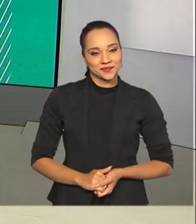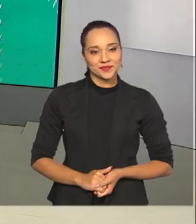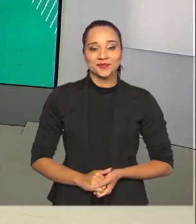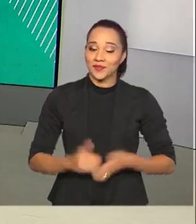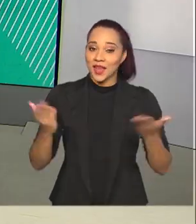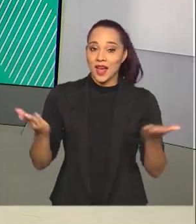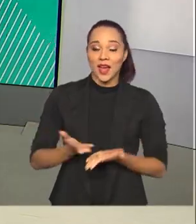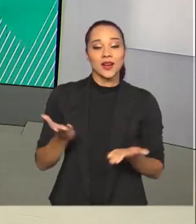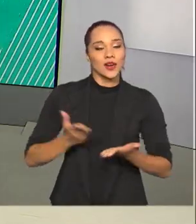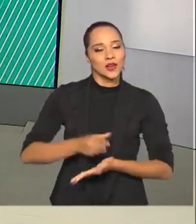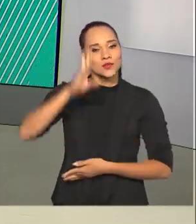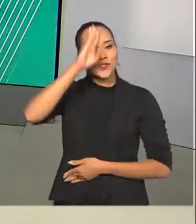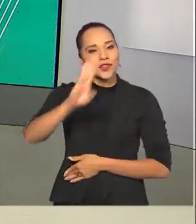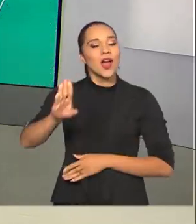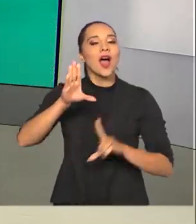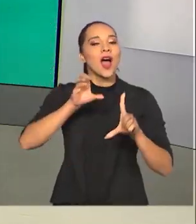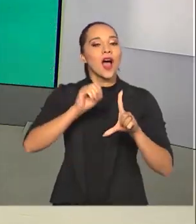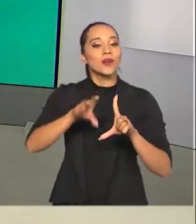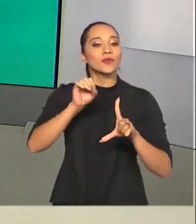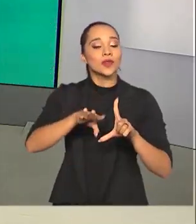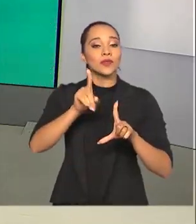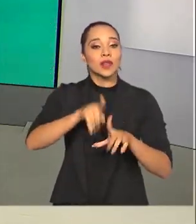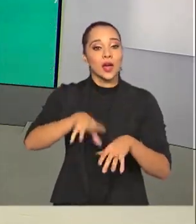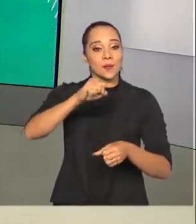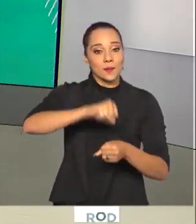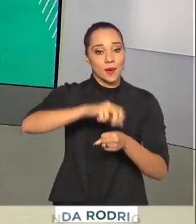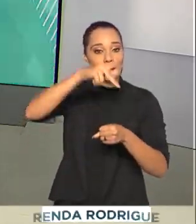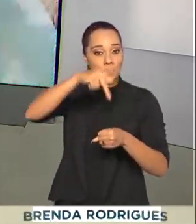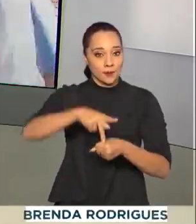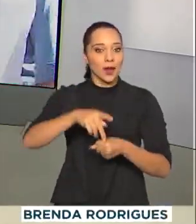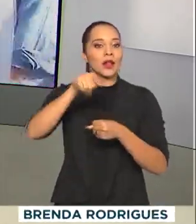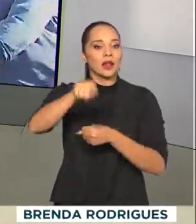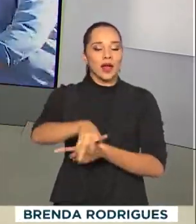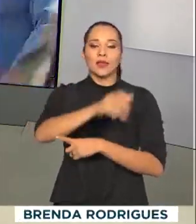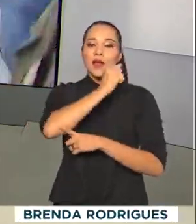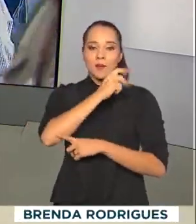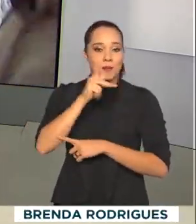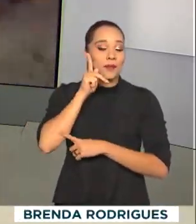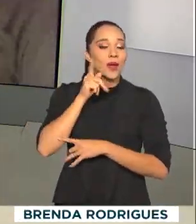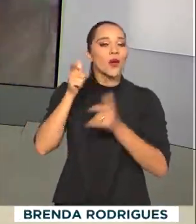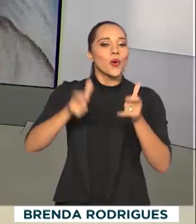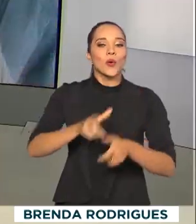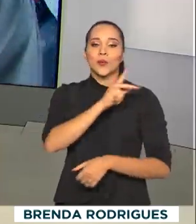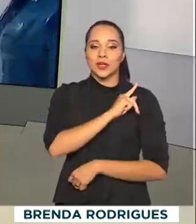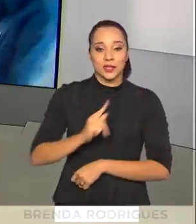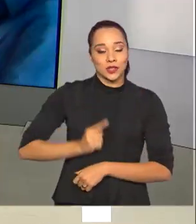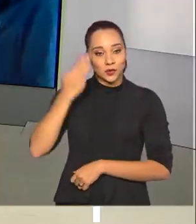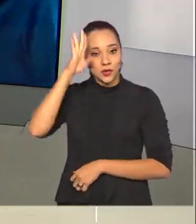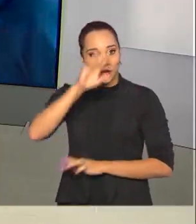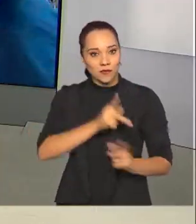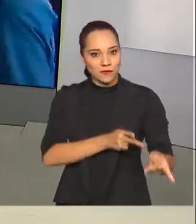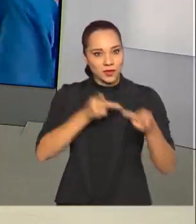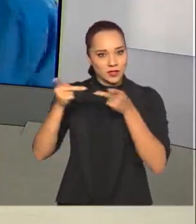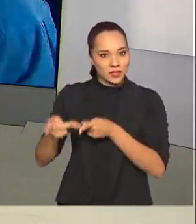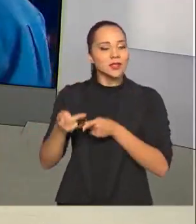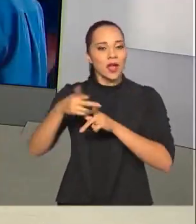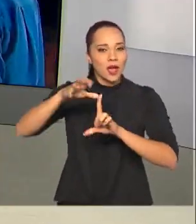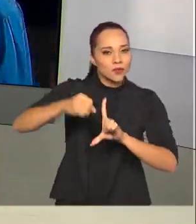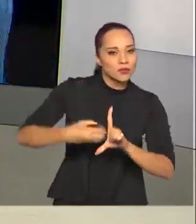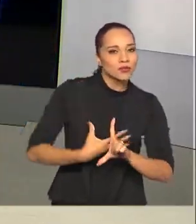Agora vamos ao vivo para Macapá, no Amapá, onde o presidente Jair Bolsonaro visita a usina